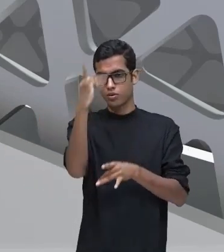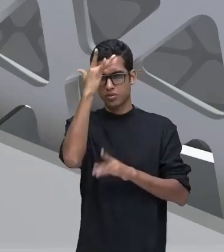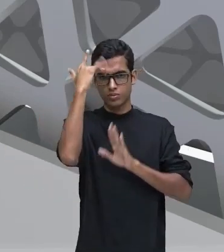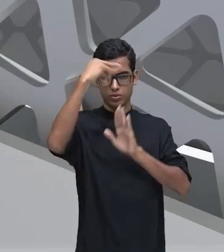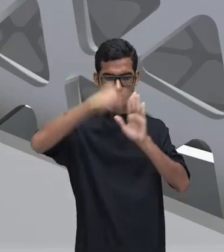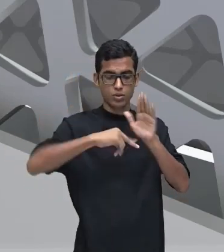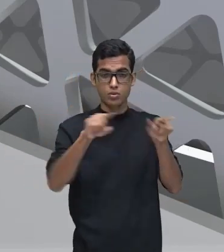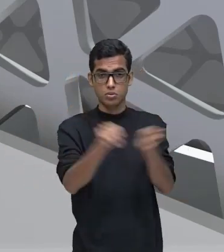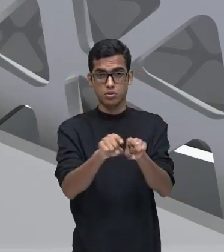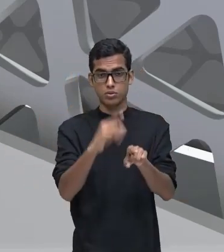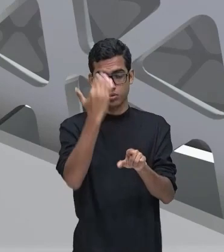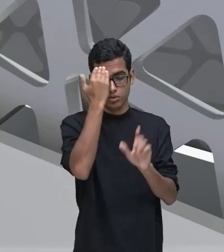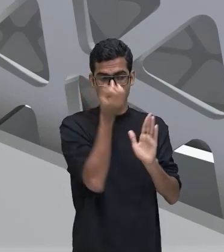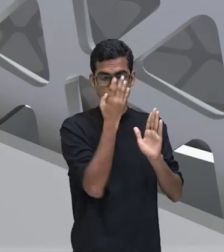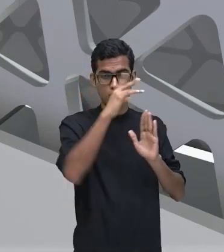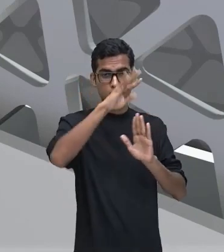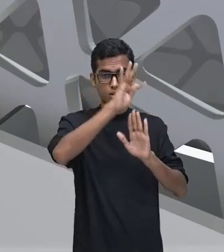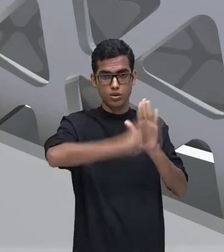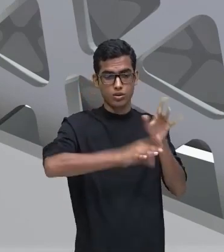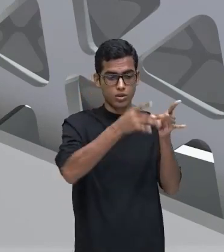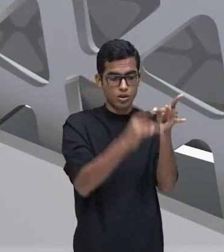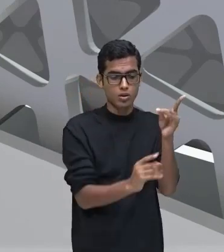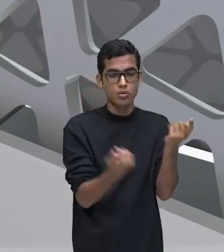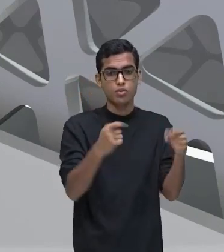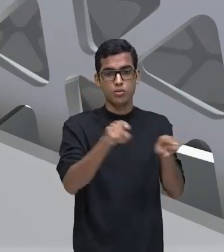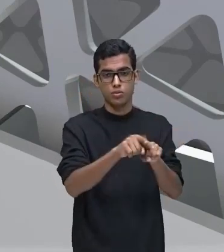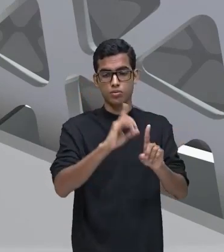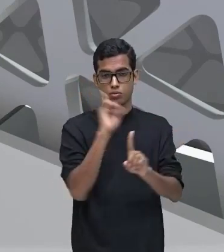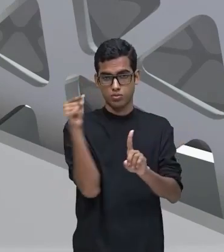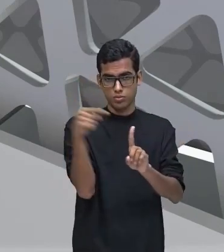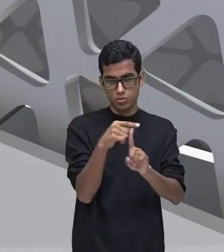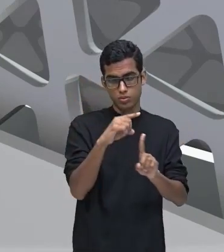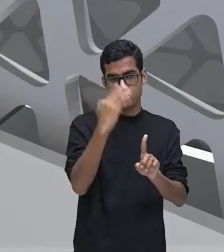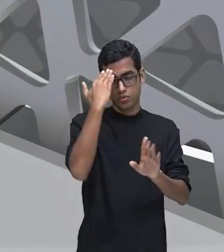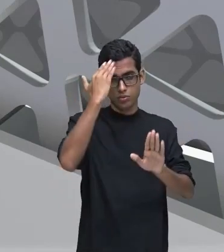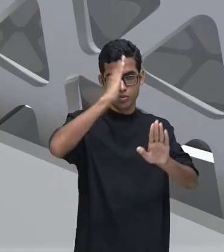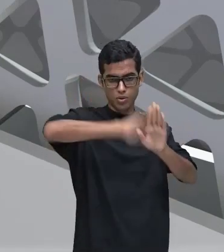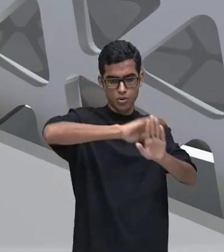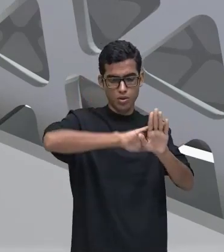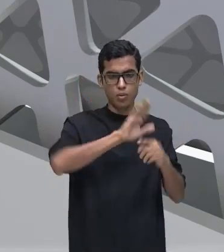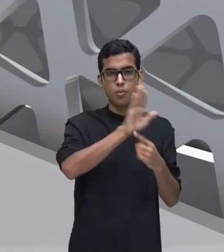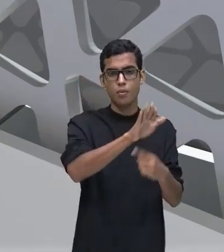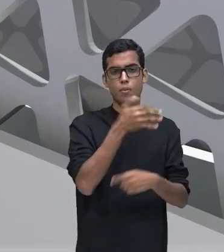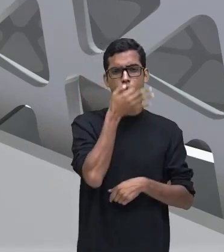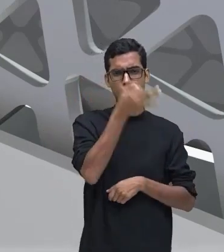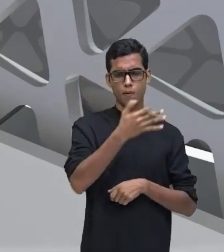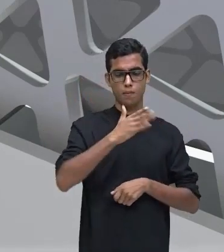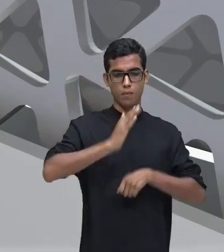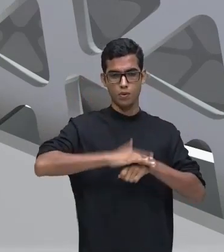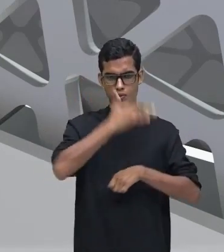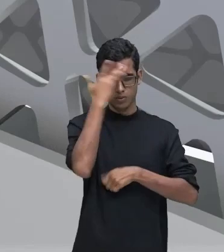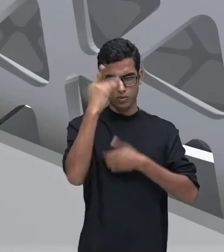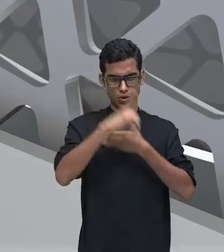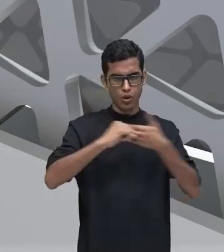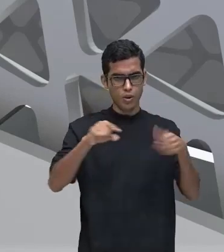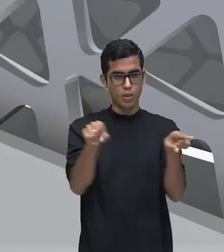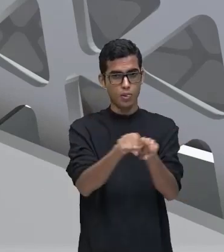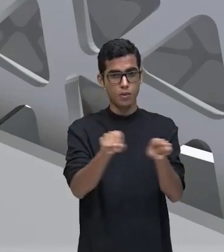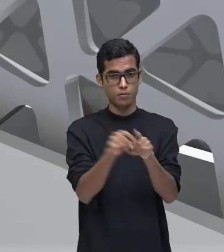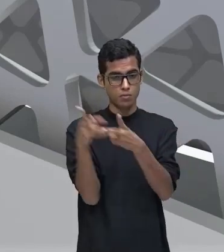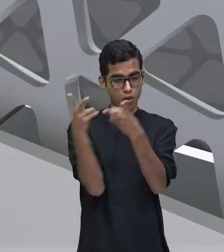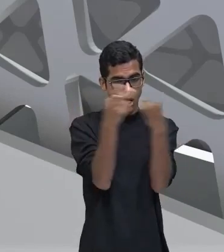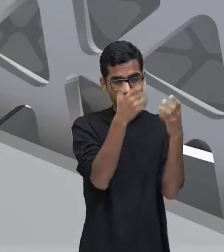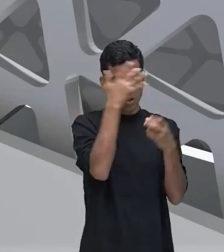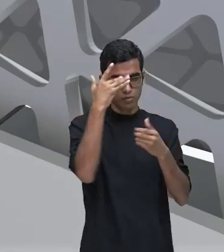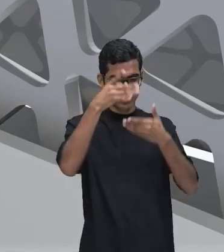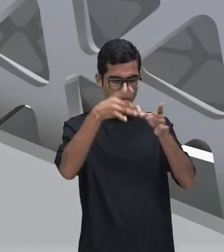E essa descrição pode ser feita de forma subjetiva, quando apresenta as impressões, certo? As percepções da pessoa que